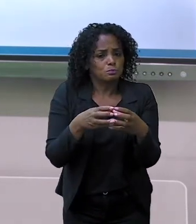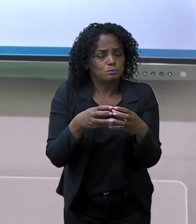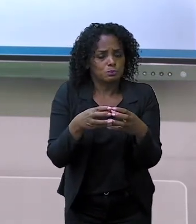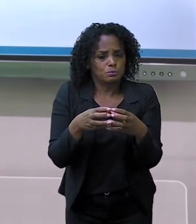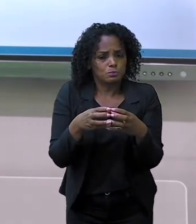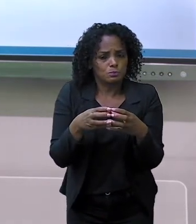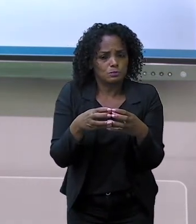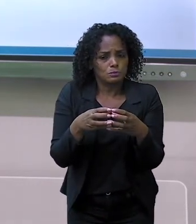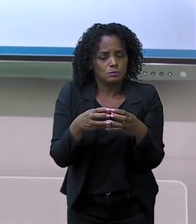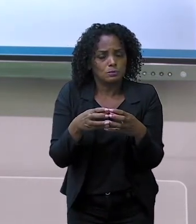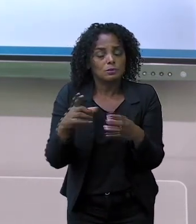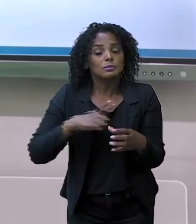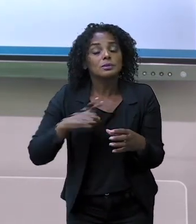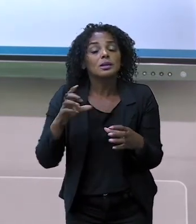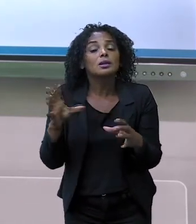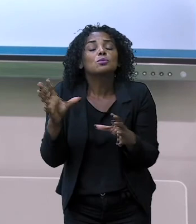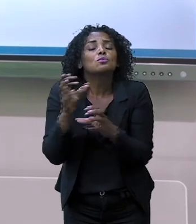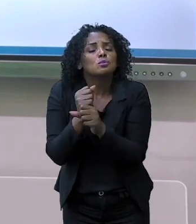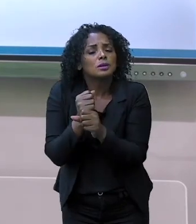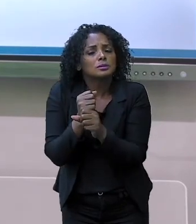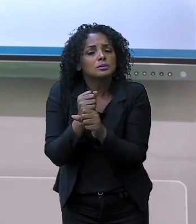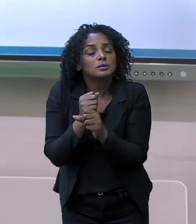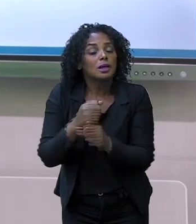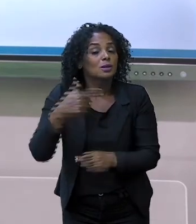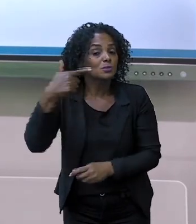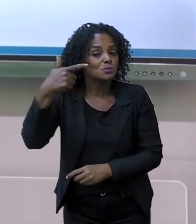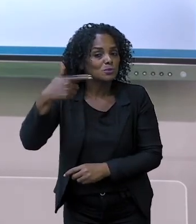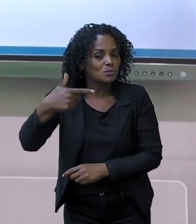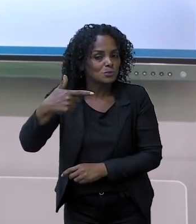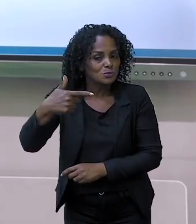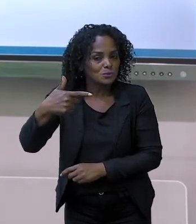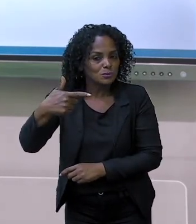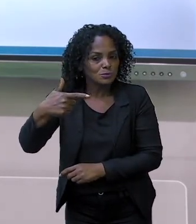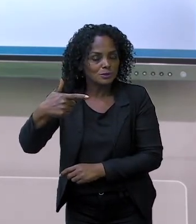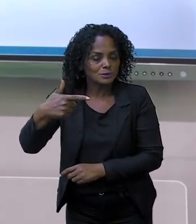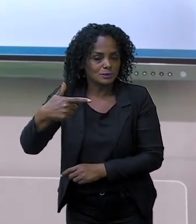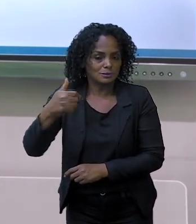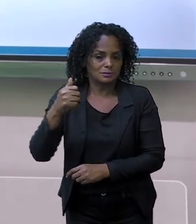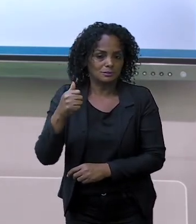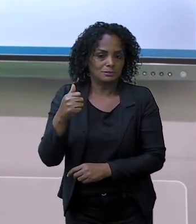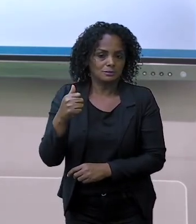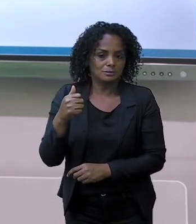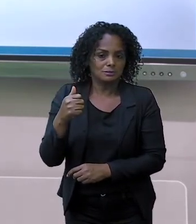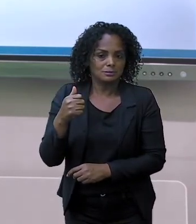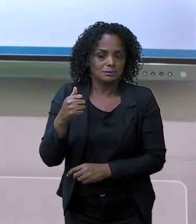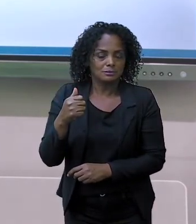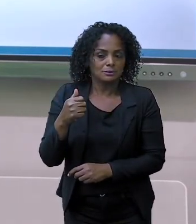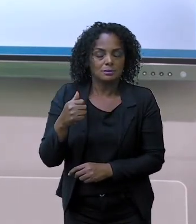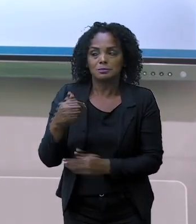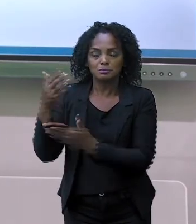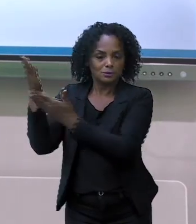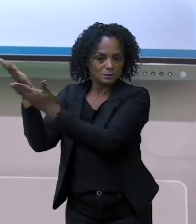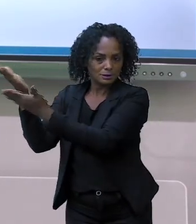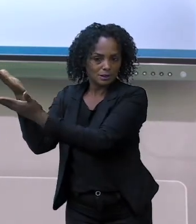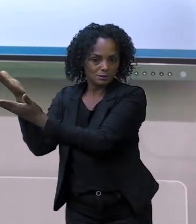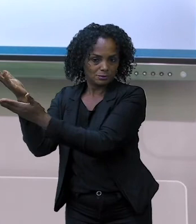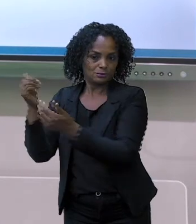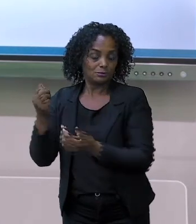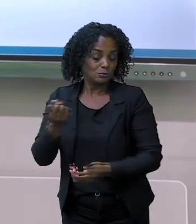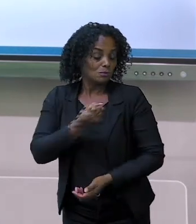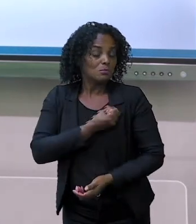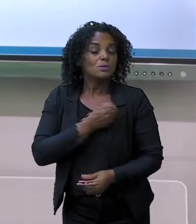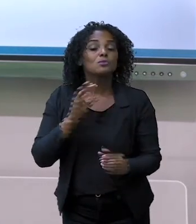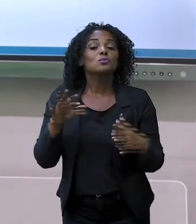que nós temos quantas dezenas? Duas. Uma, duas. representado aqui, que o número dois.